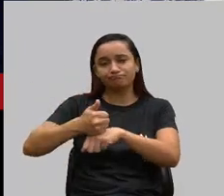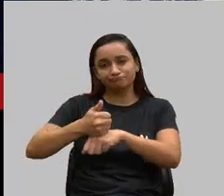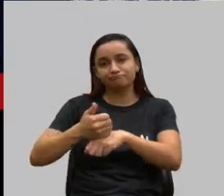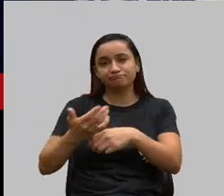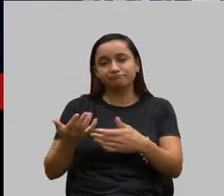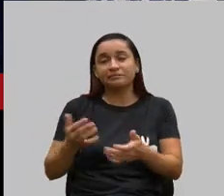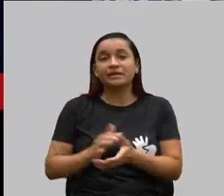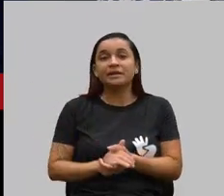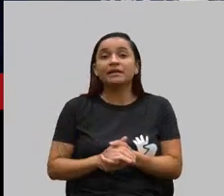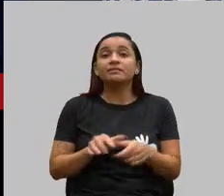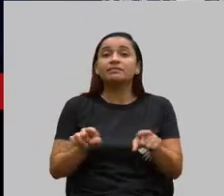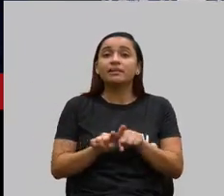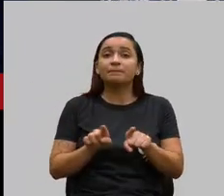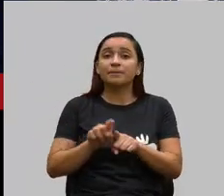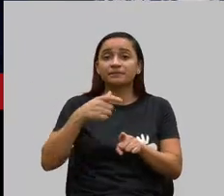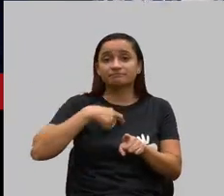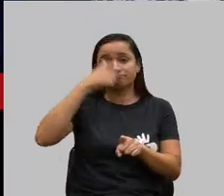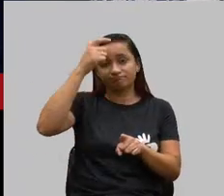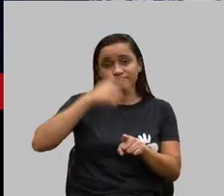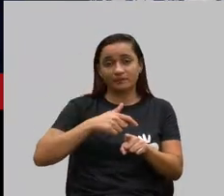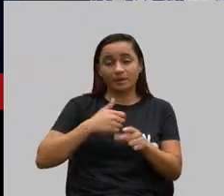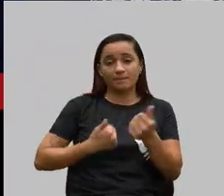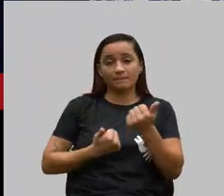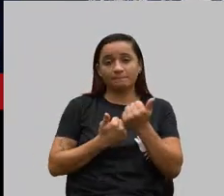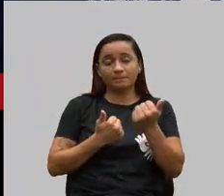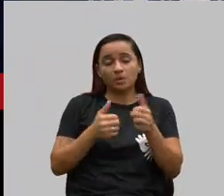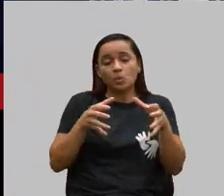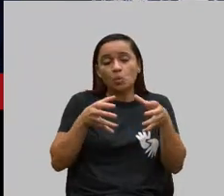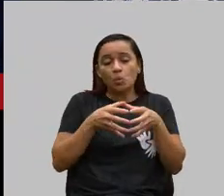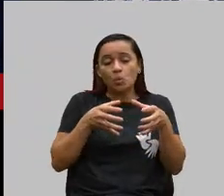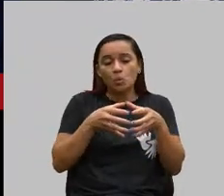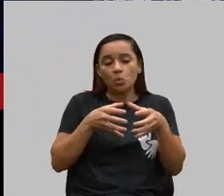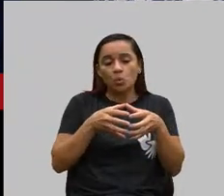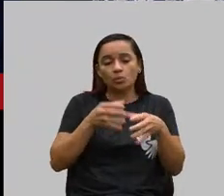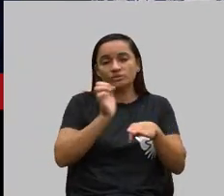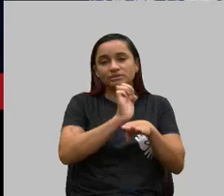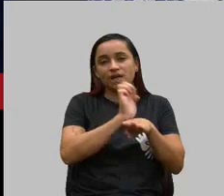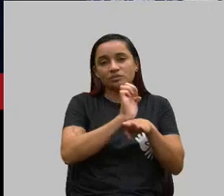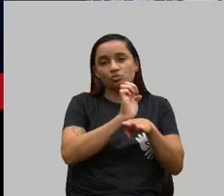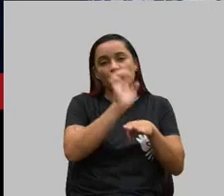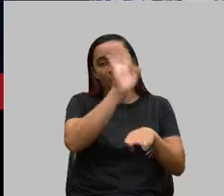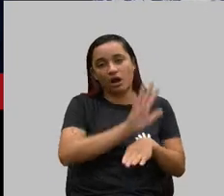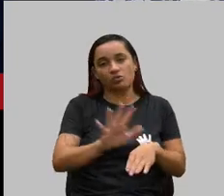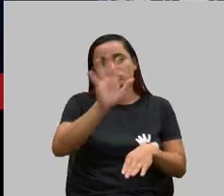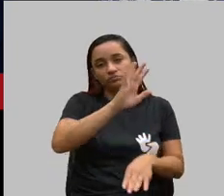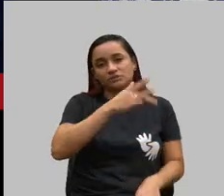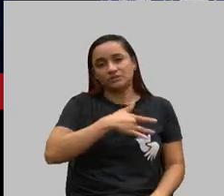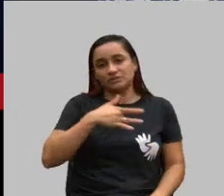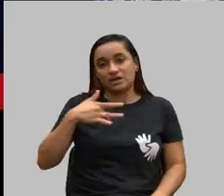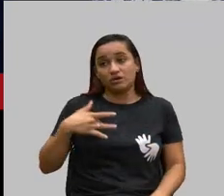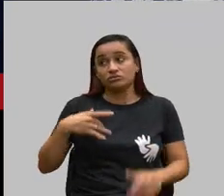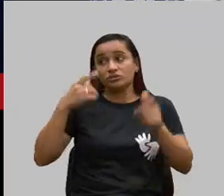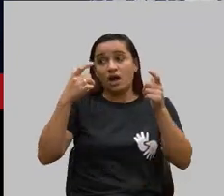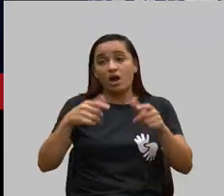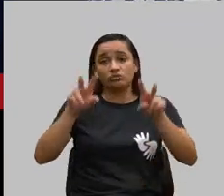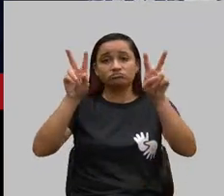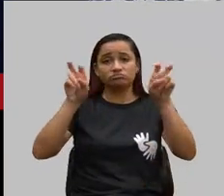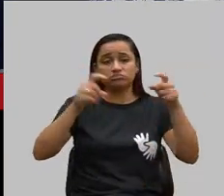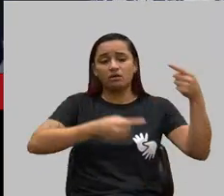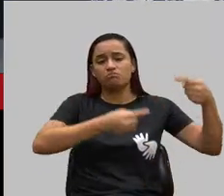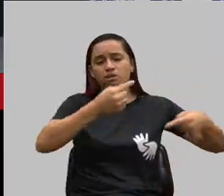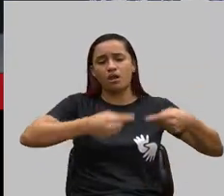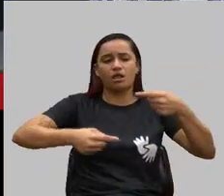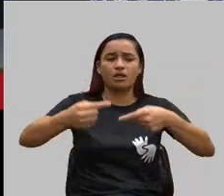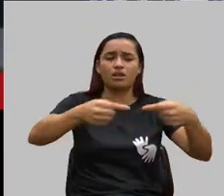parte do Comitê Estadual de Saúde, onde essas questões são debatidas de forma de outurno.